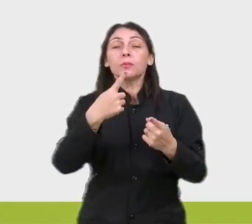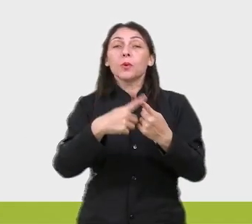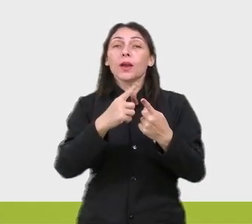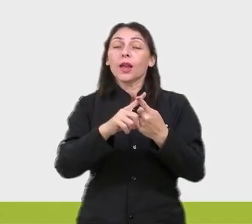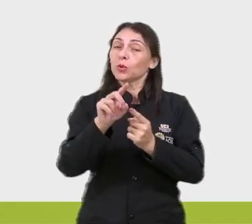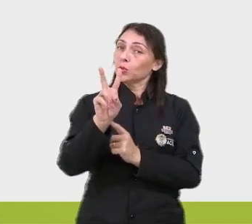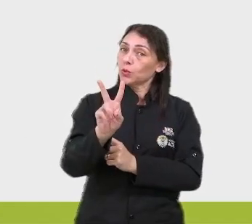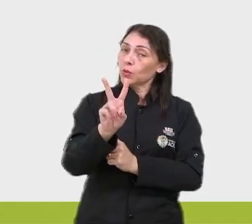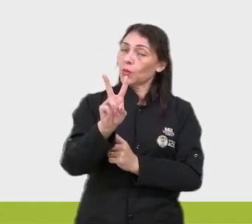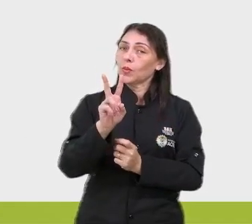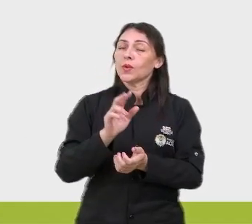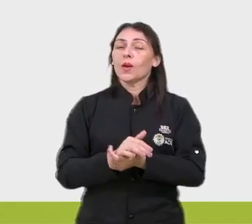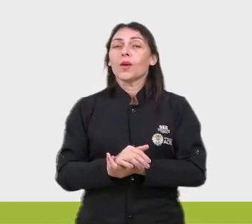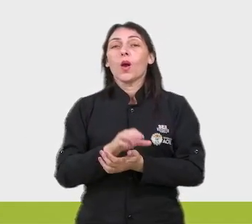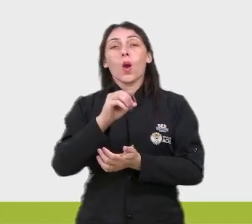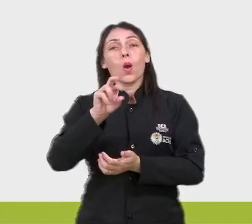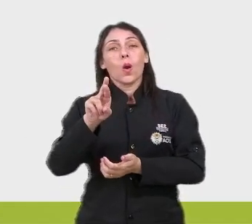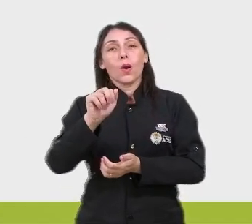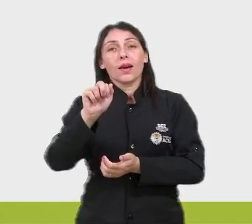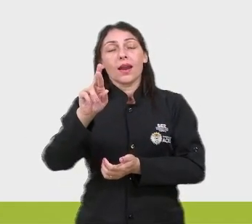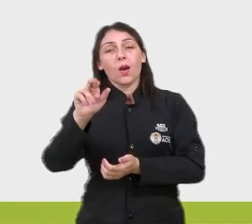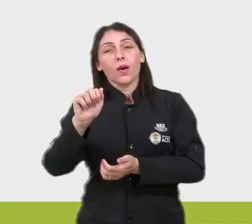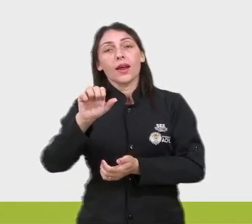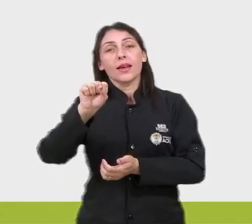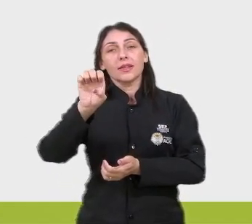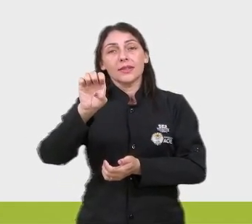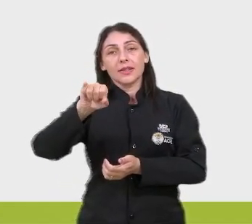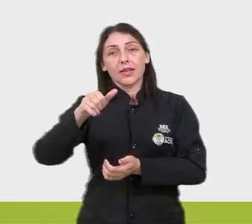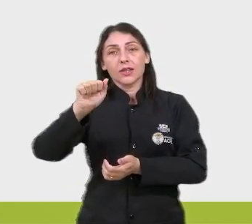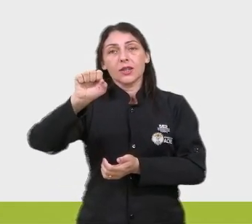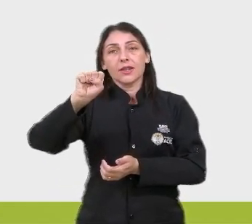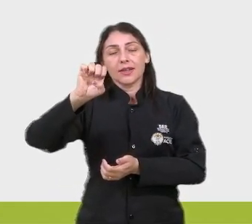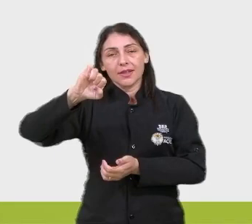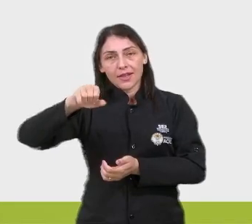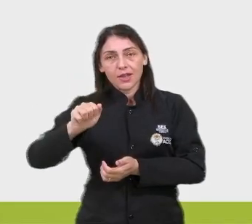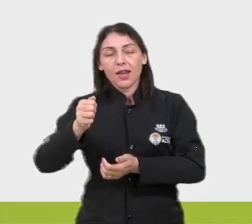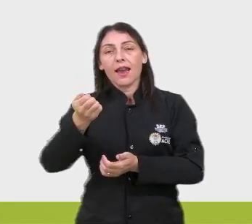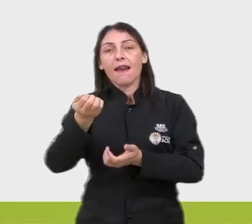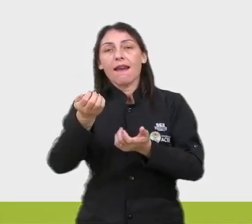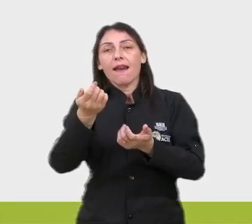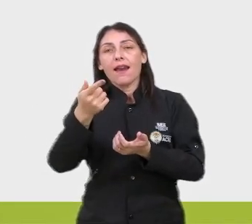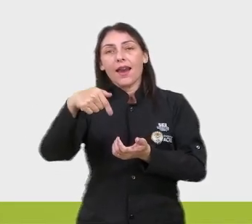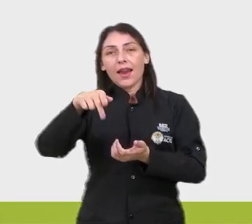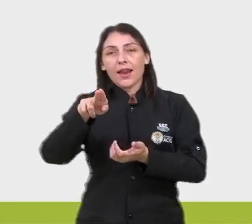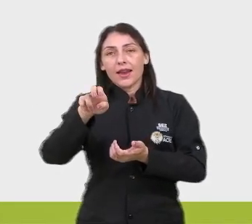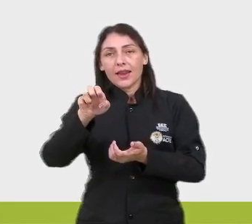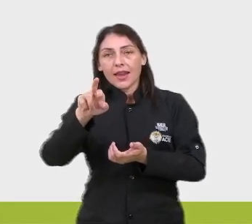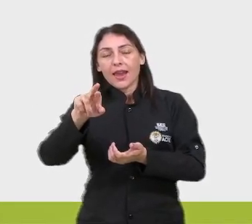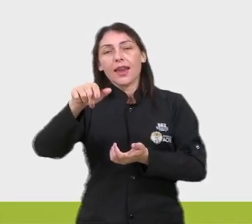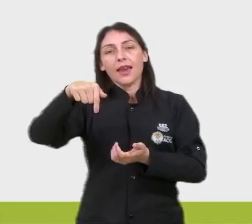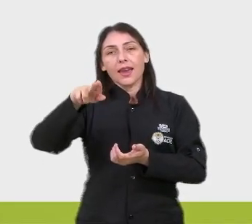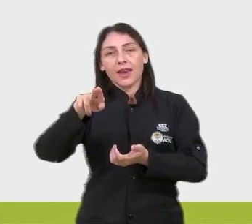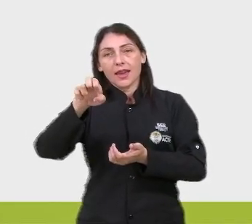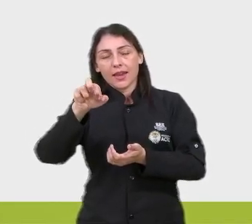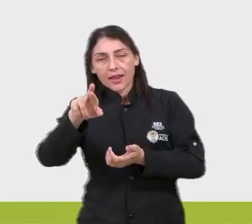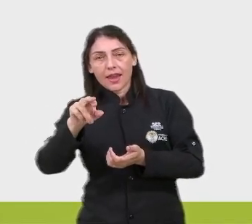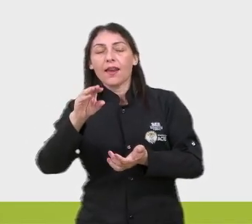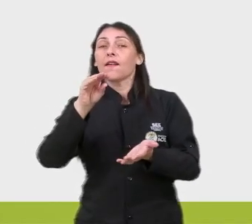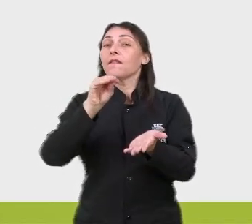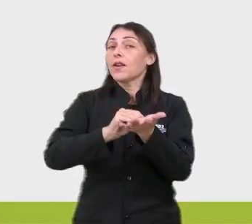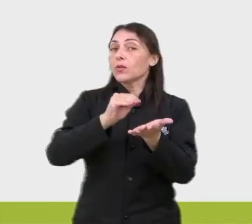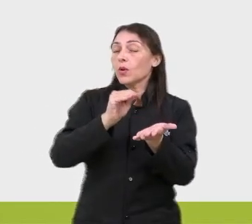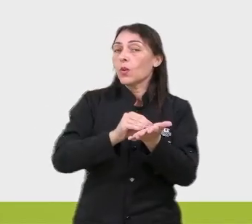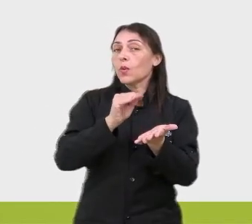duas. Por exemplo, ora, ora, seja, seja, quer, quer. Então, vejam que aqui nós temos uma